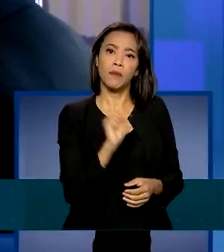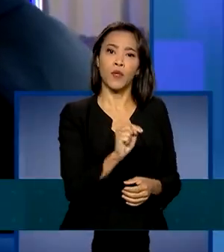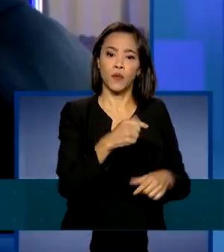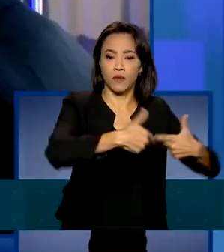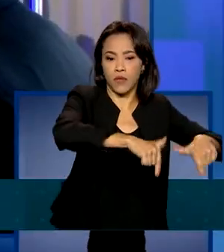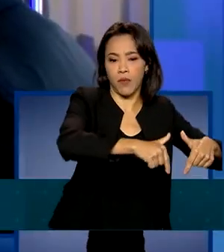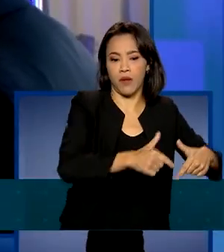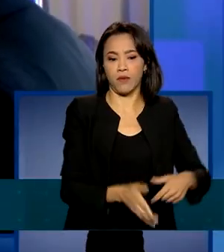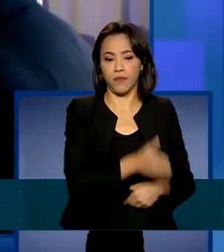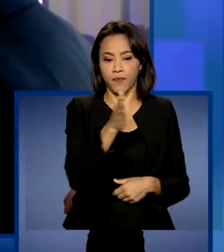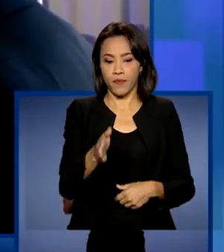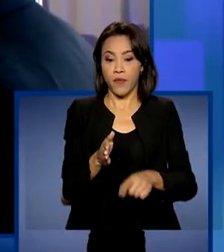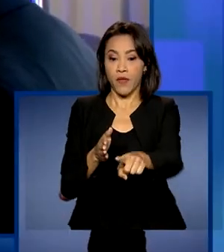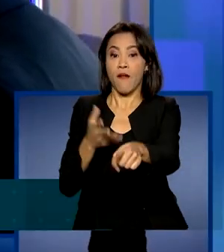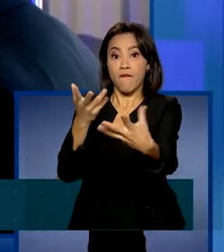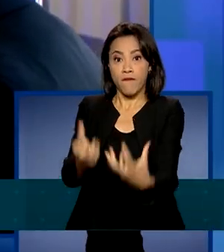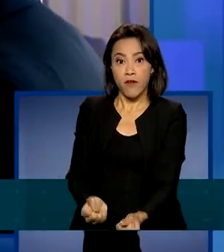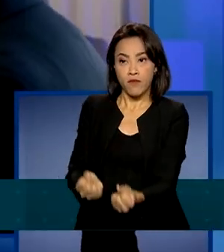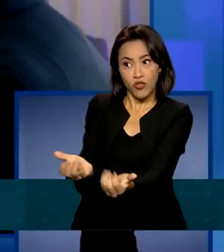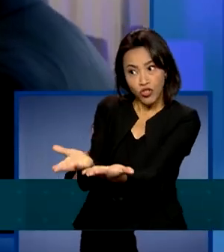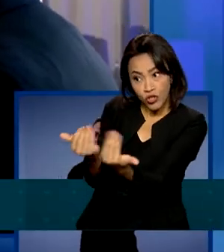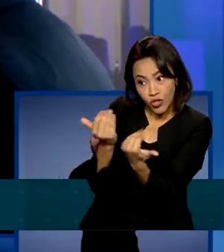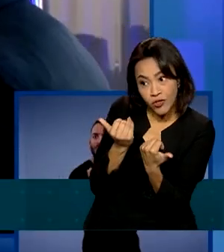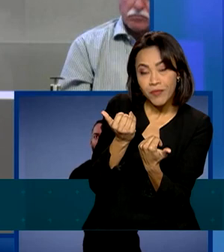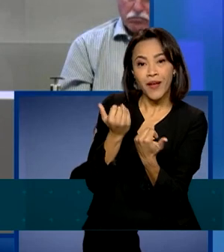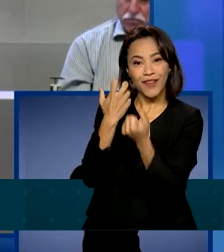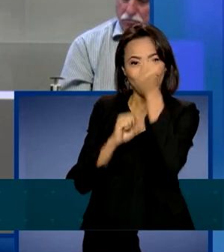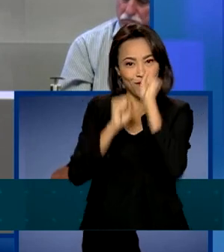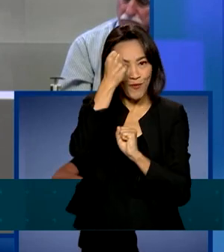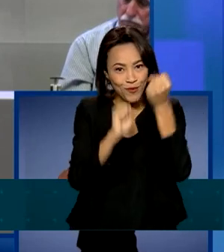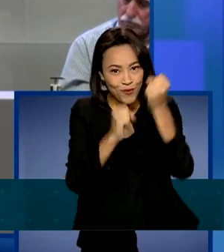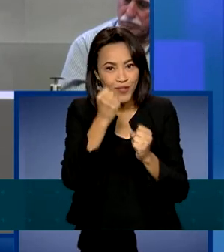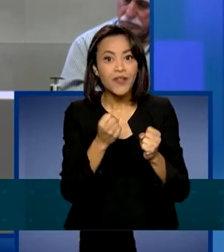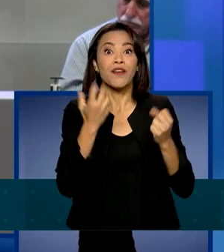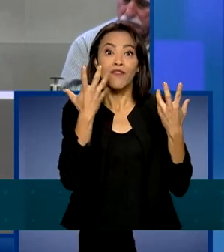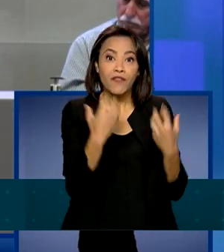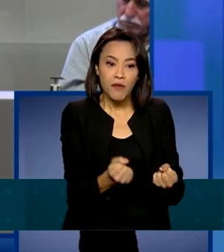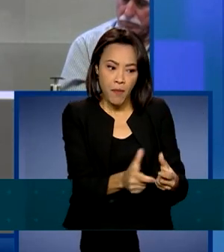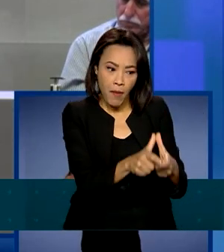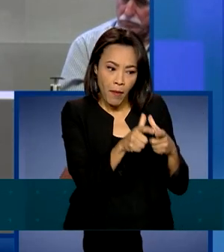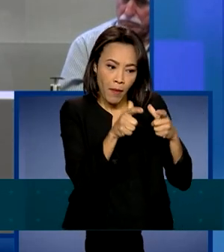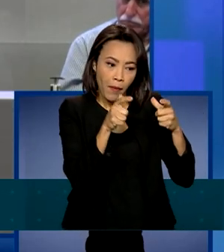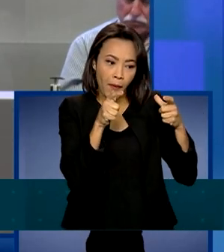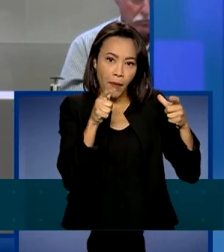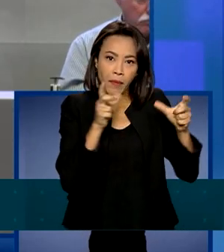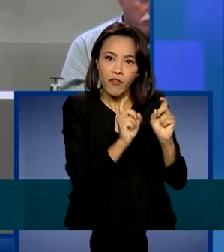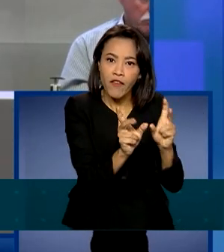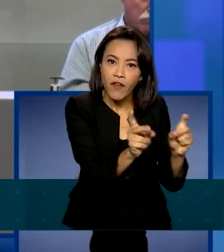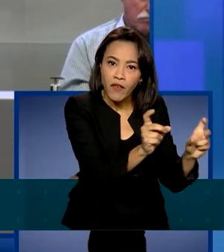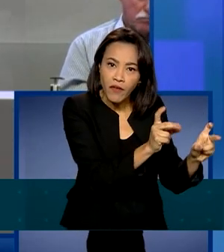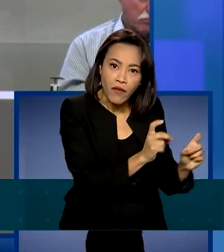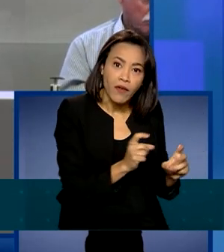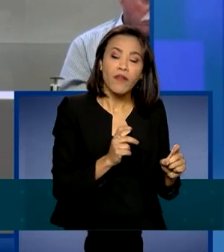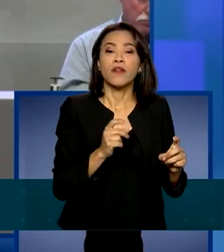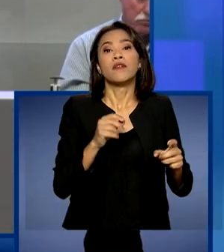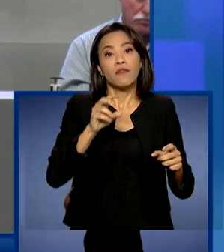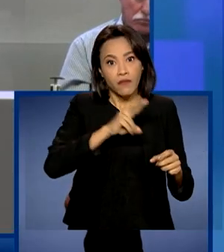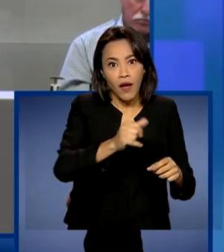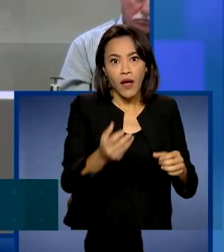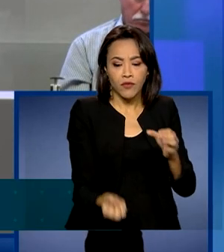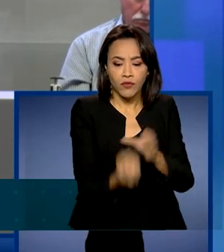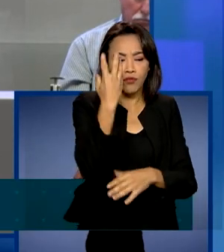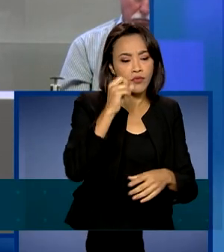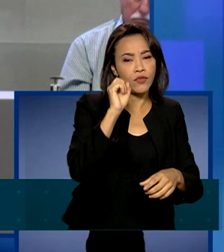Nós vamos atrair indústria com esse projeto, nós vamos aumentar o comércio da região, gerar emprego, gerar renda